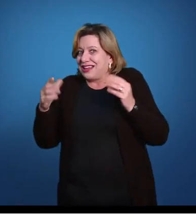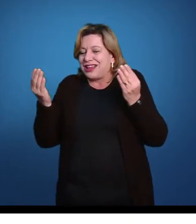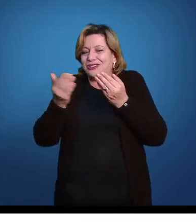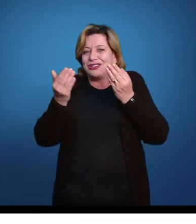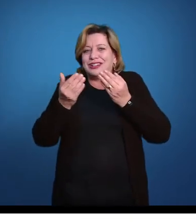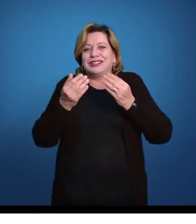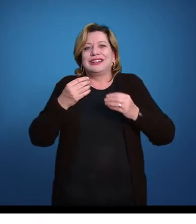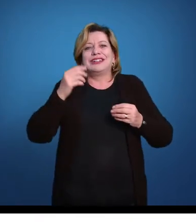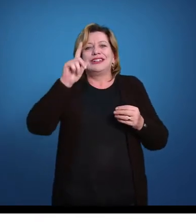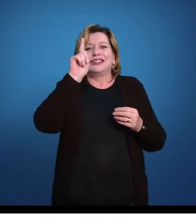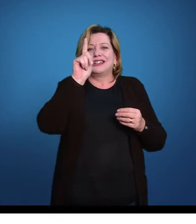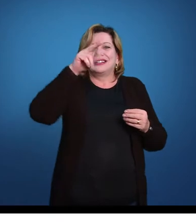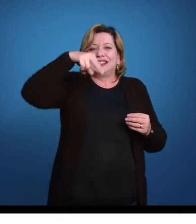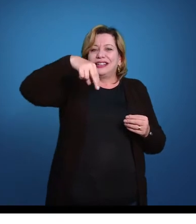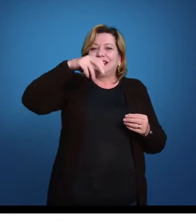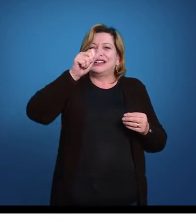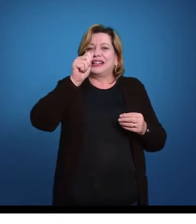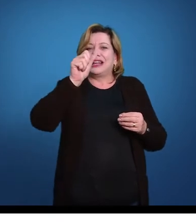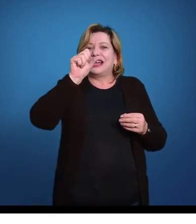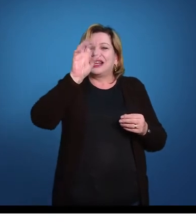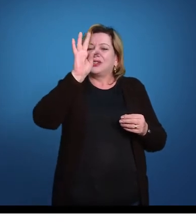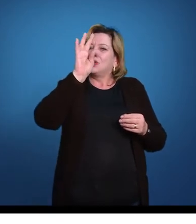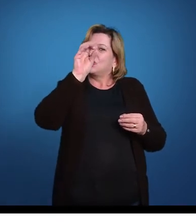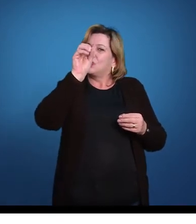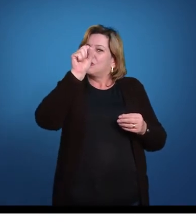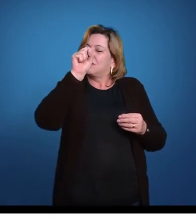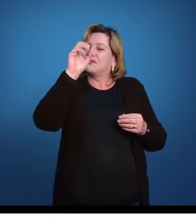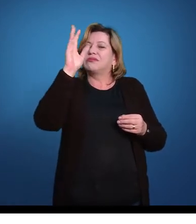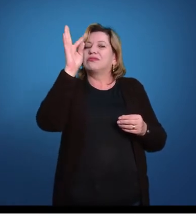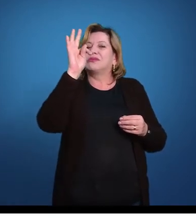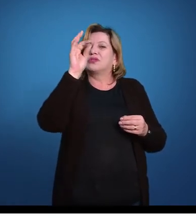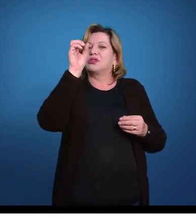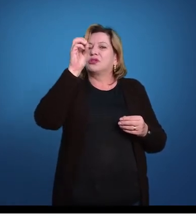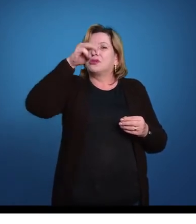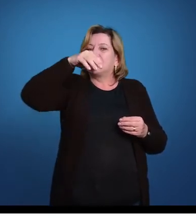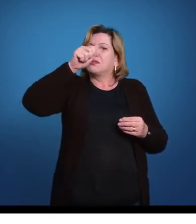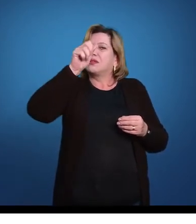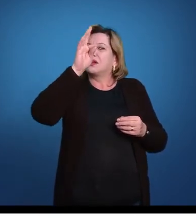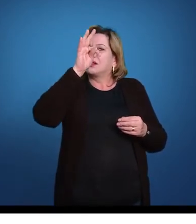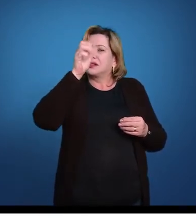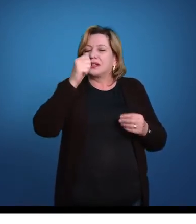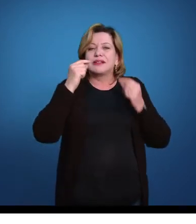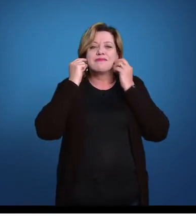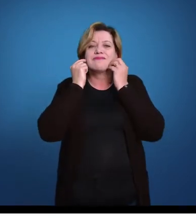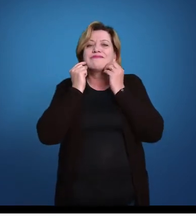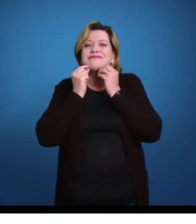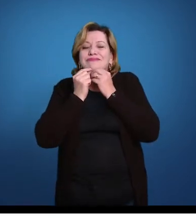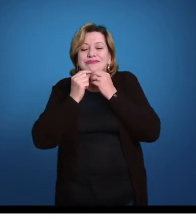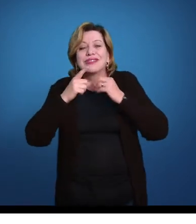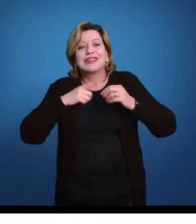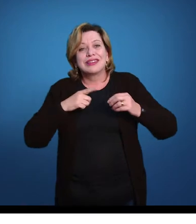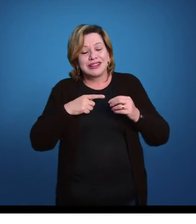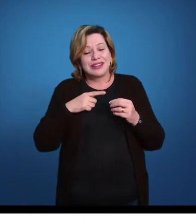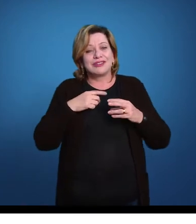gnatostomata, boca com mandíbula. Então mandíbula na boca, então são bichos que têm mandíbula. E como é que